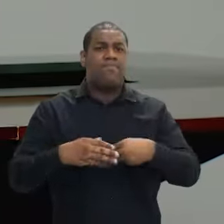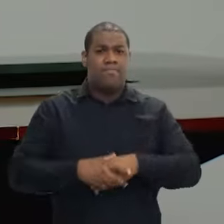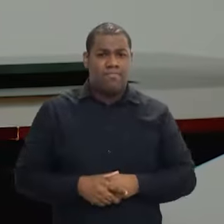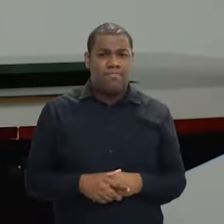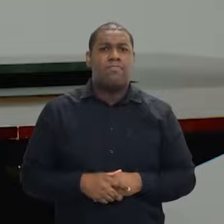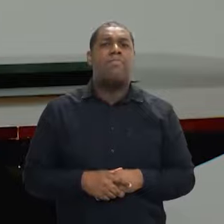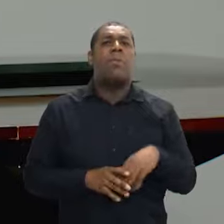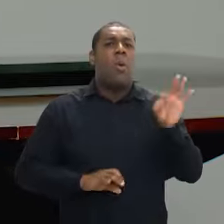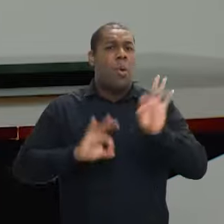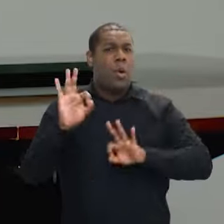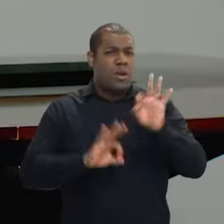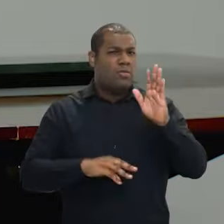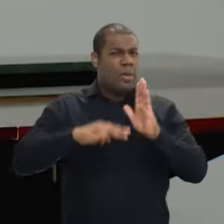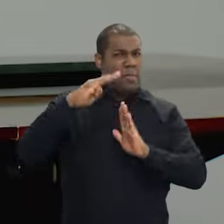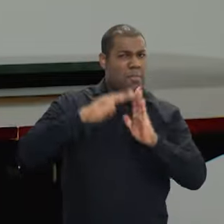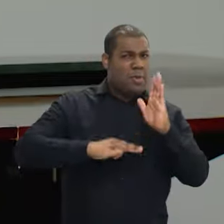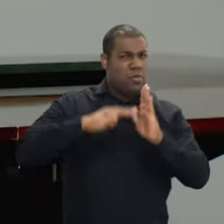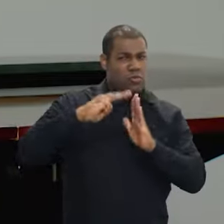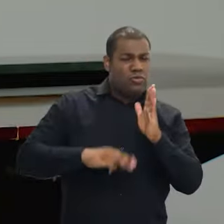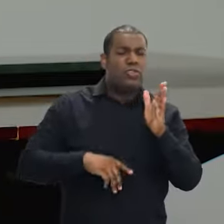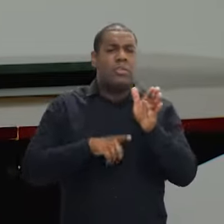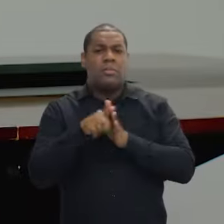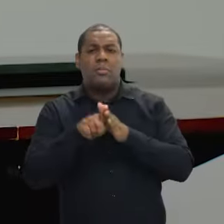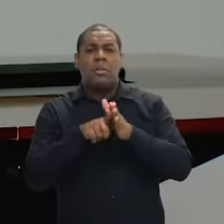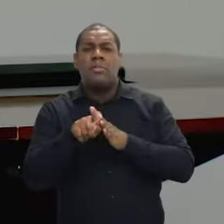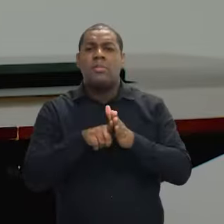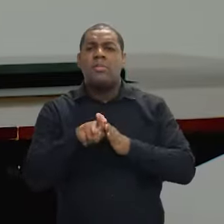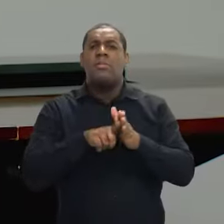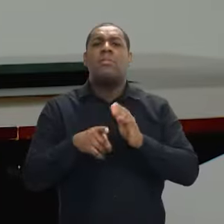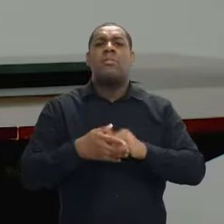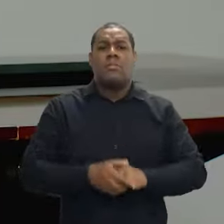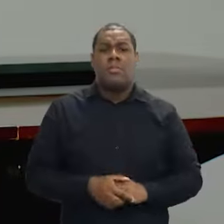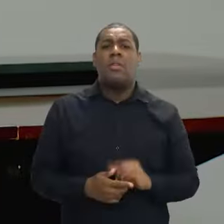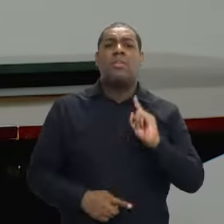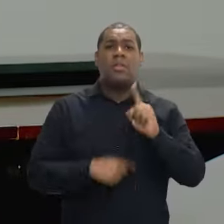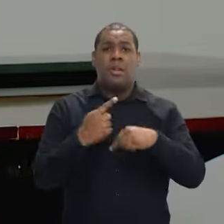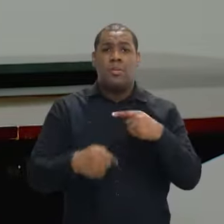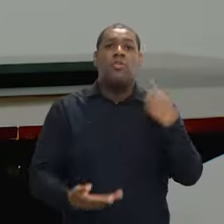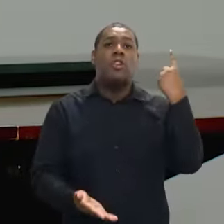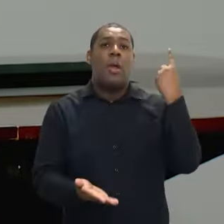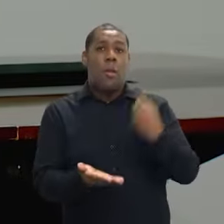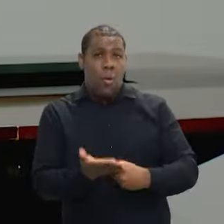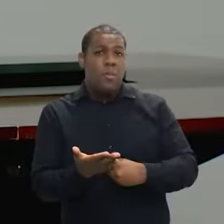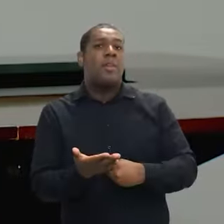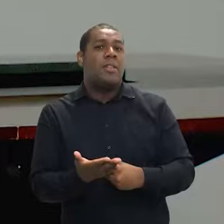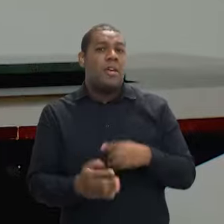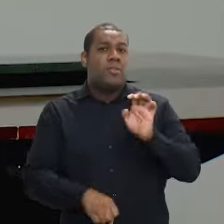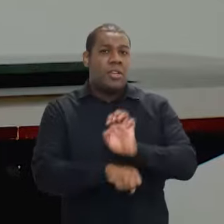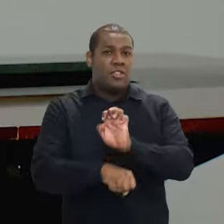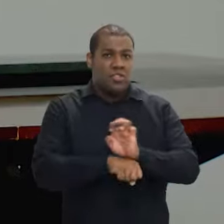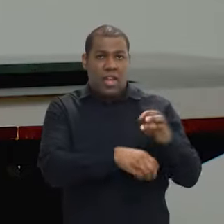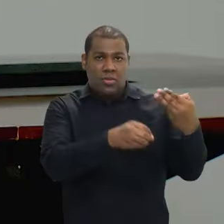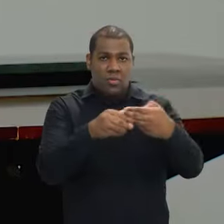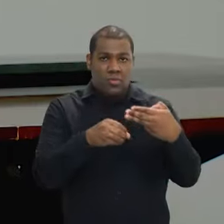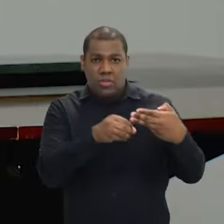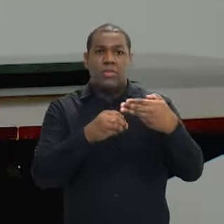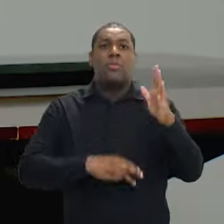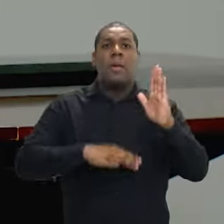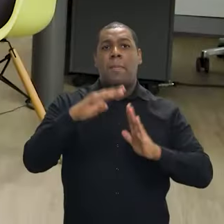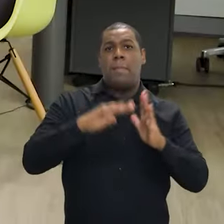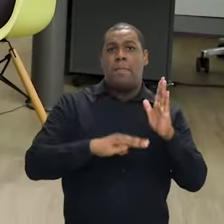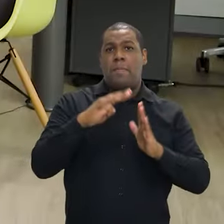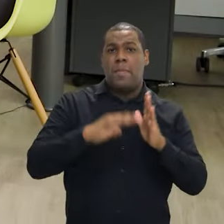e que está desenhando a metodologia. E depois nós vamos fazer um processo de pactuação com estados e municípios para aplicar essa